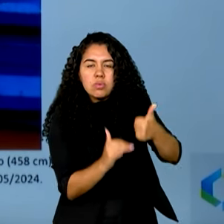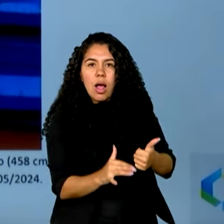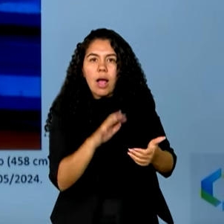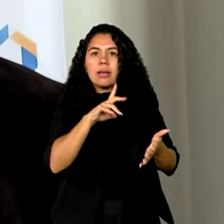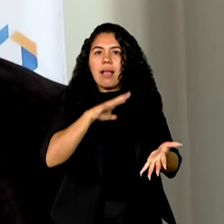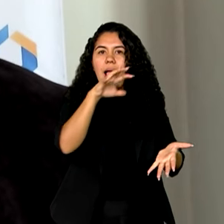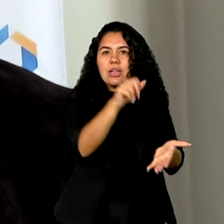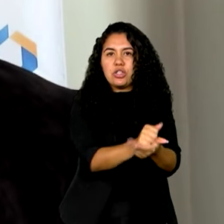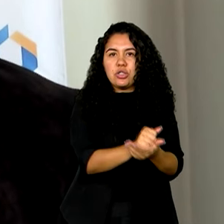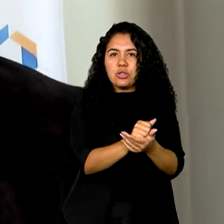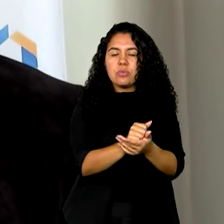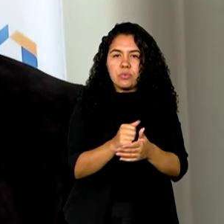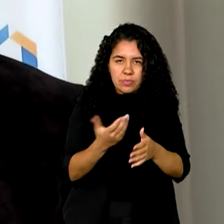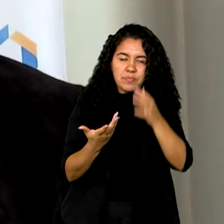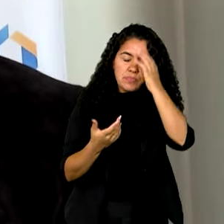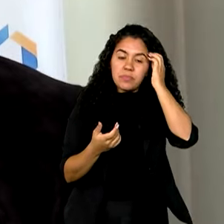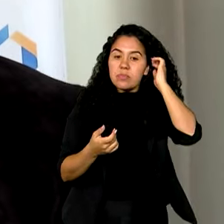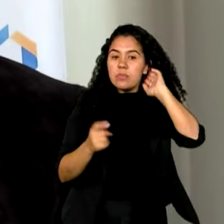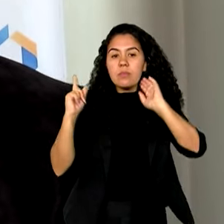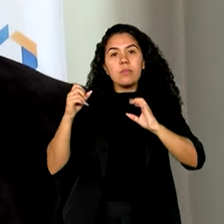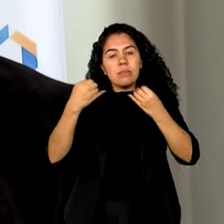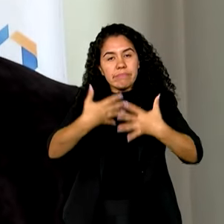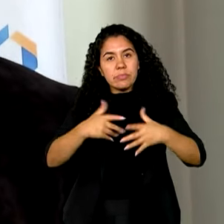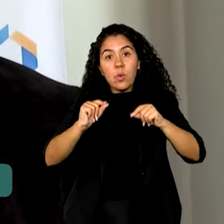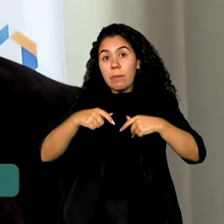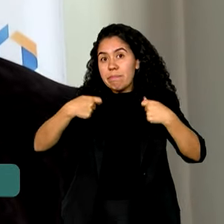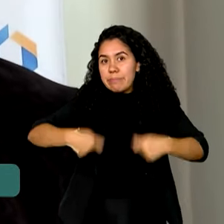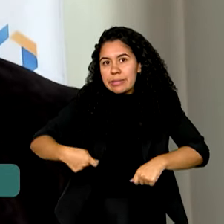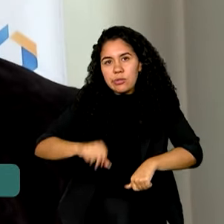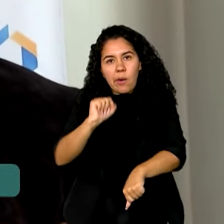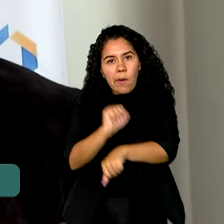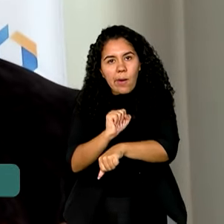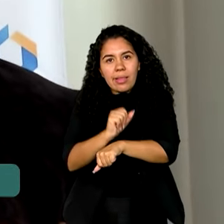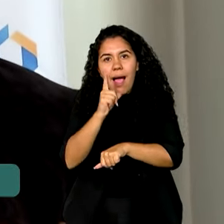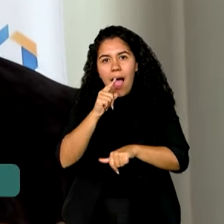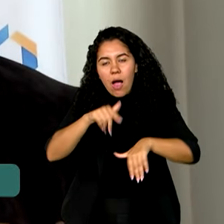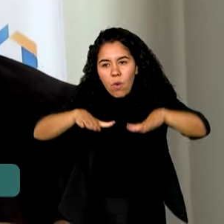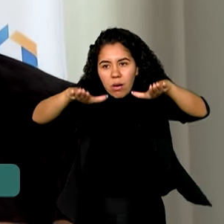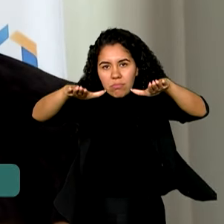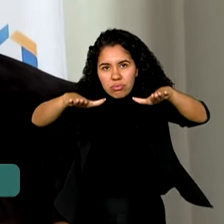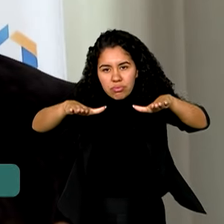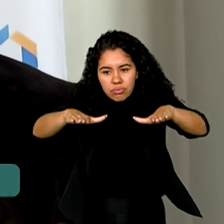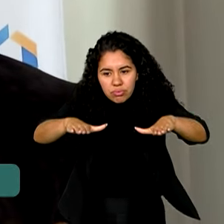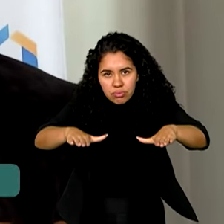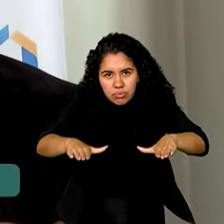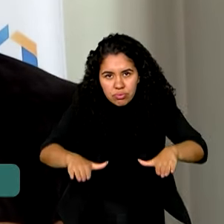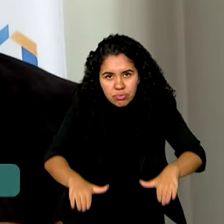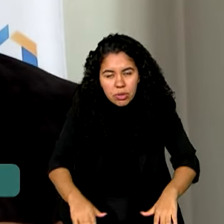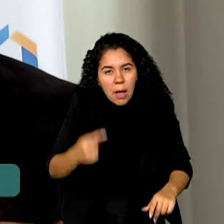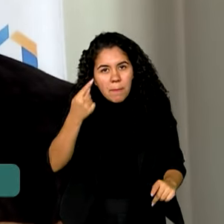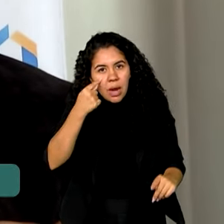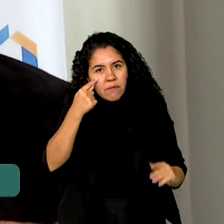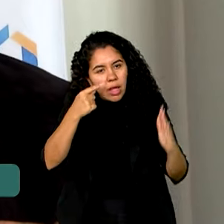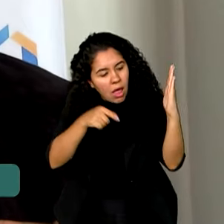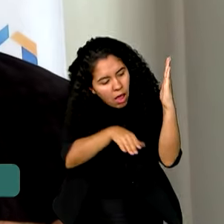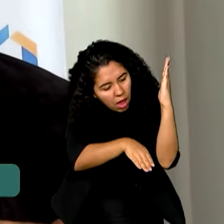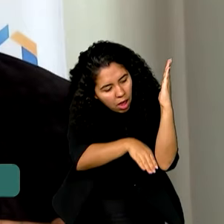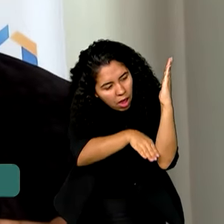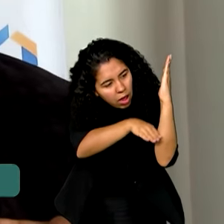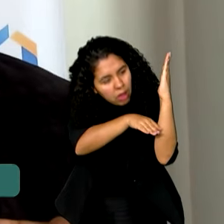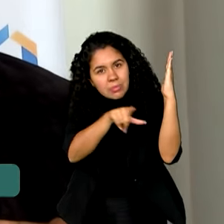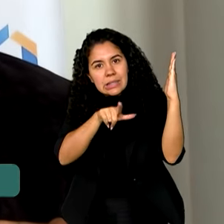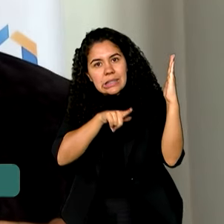41. Foi necessário esperar a água baixar para que eu conseguisse identificar as marcas nas paredes em pontos de interesse